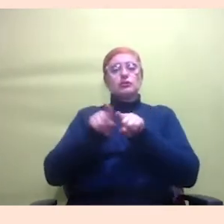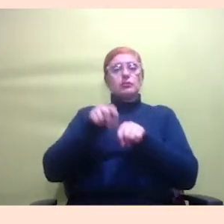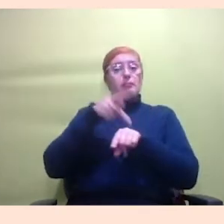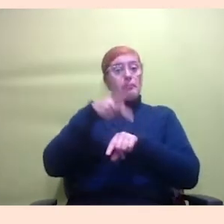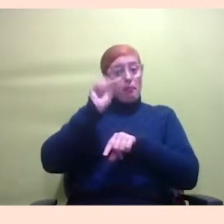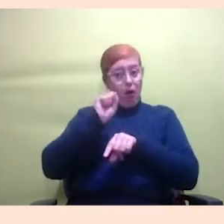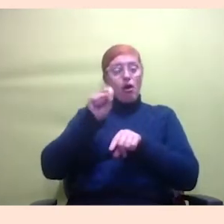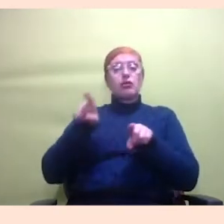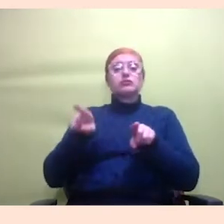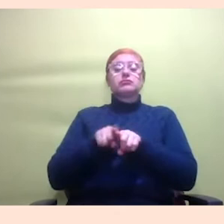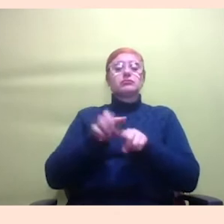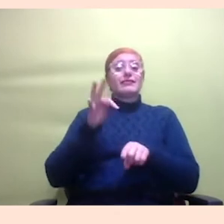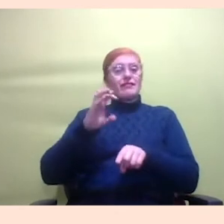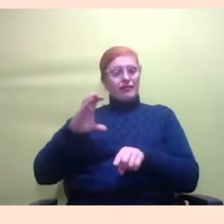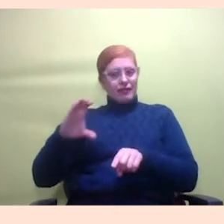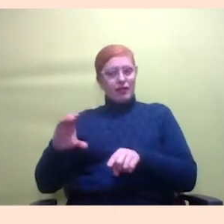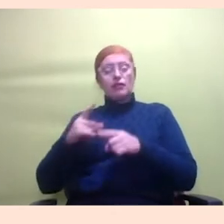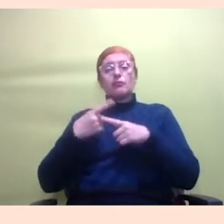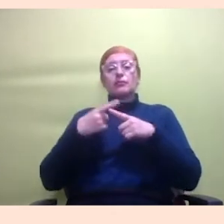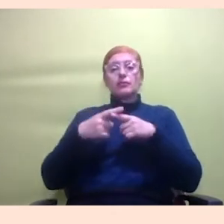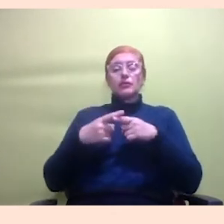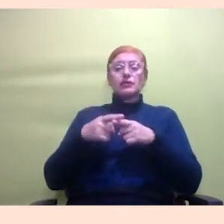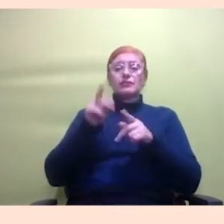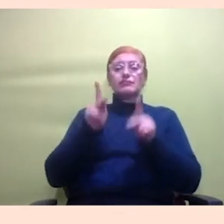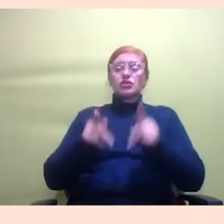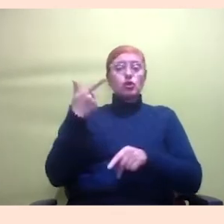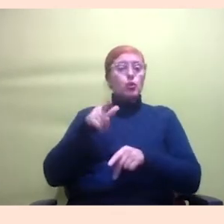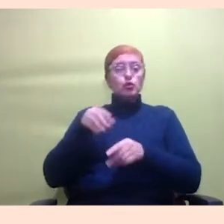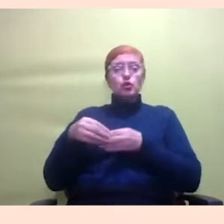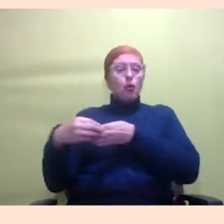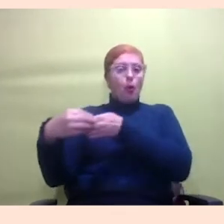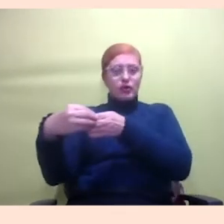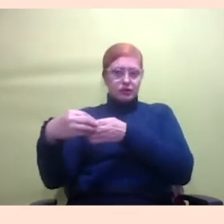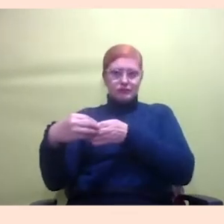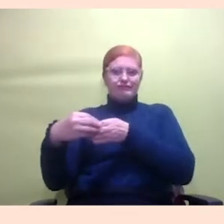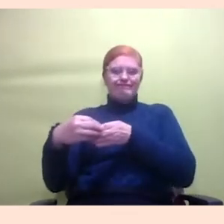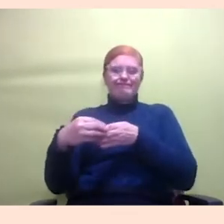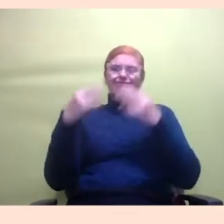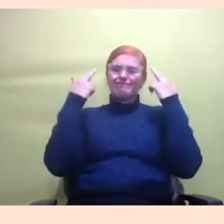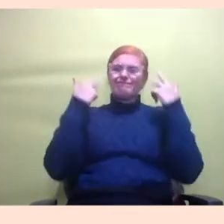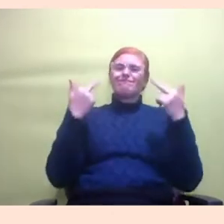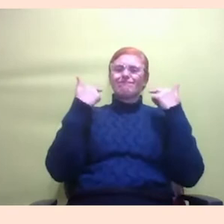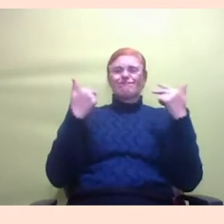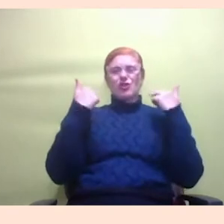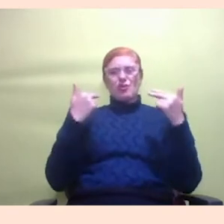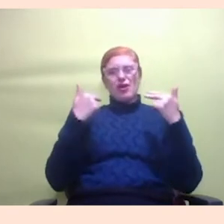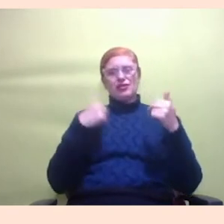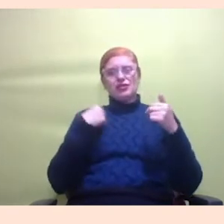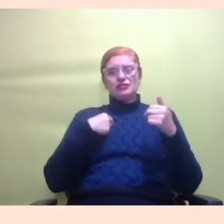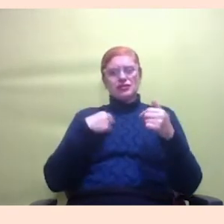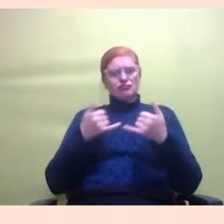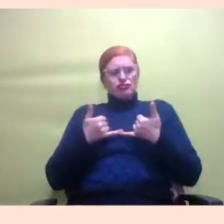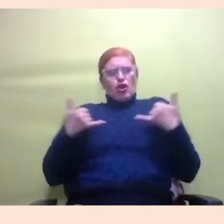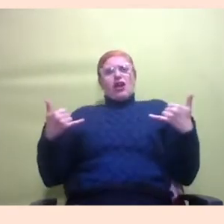TCC porque as pessoas simplesmente não tinham orientação isso é muito comum a gente fica até meio chocado com a quantidade de